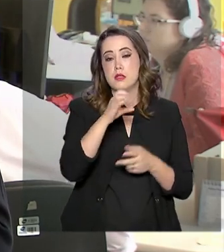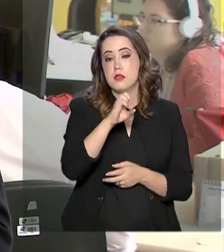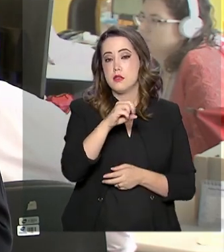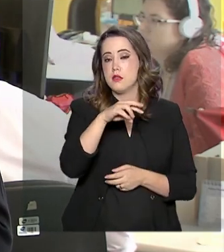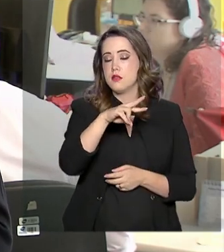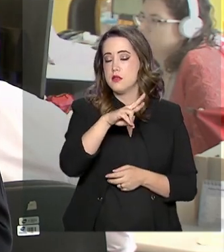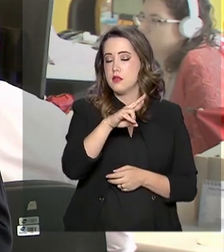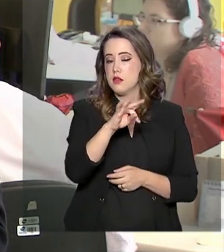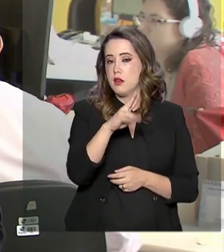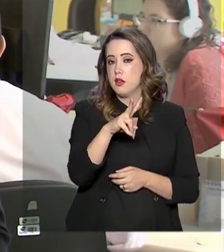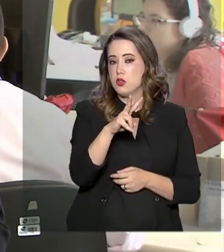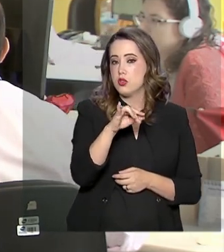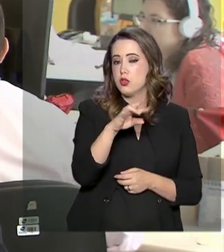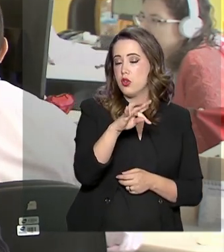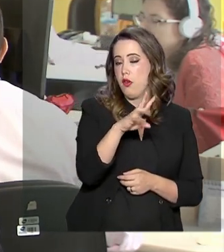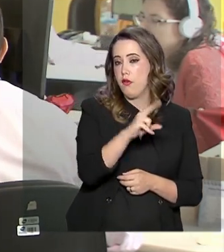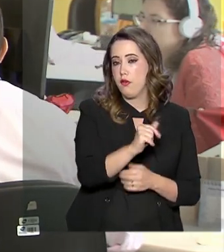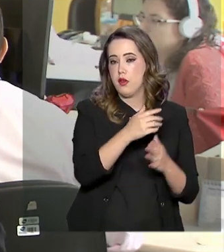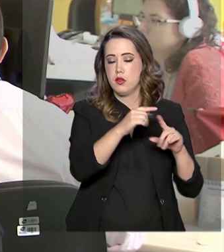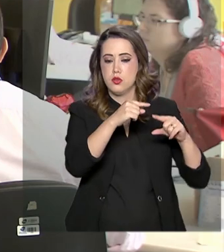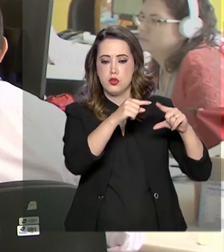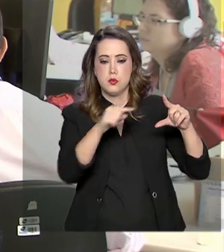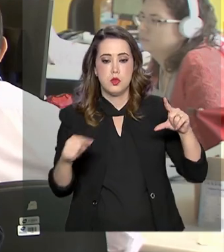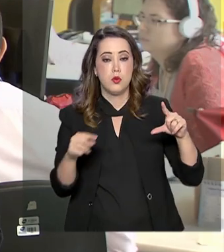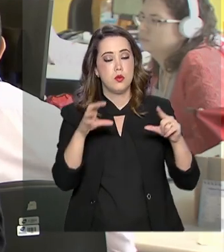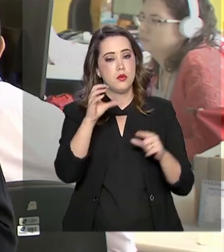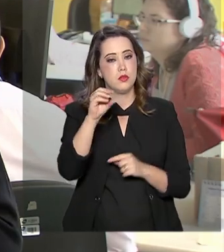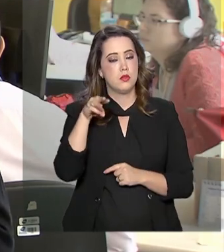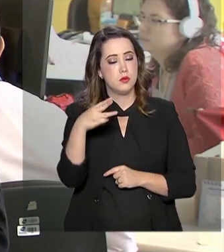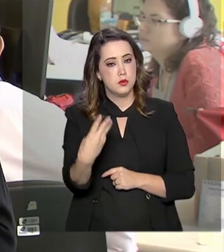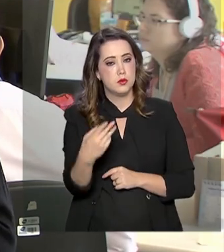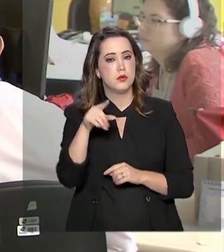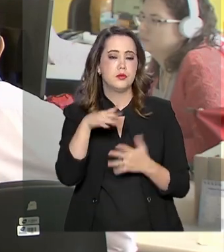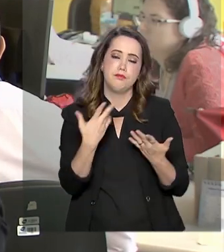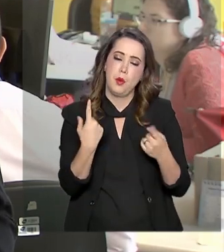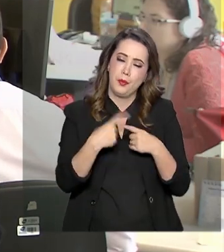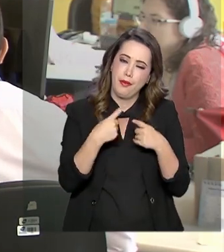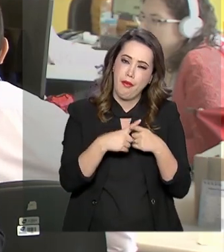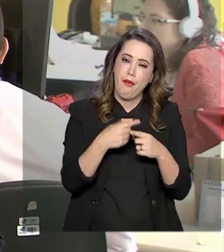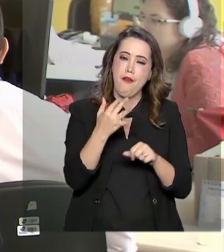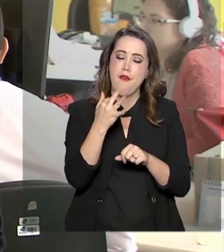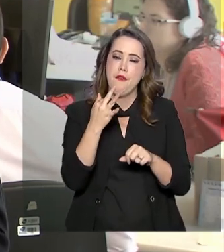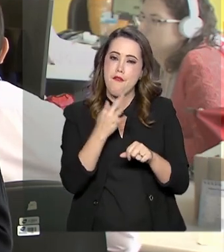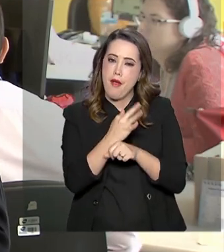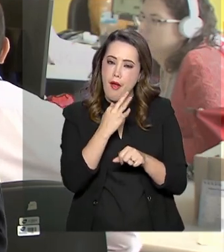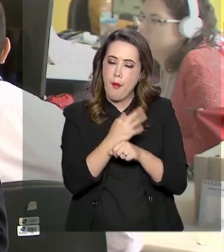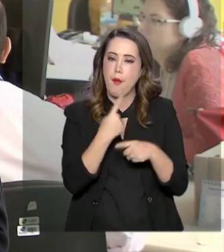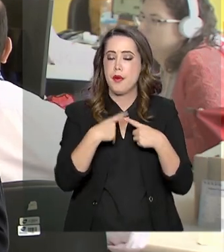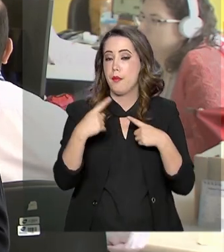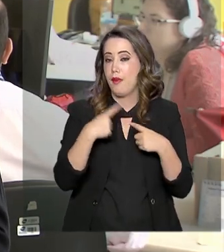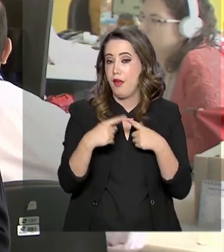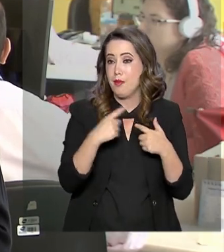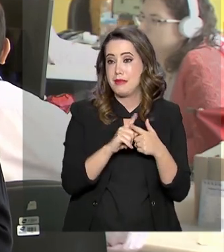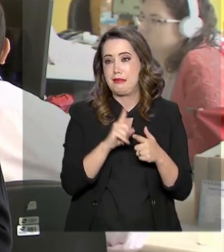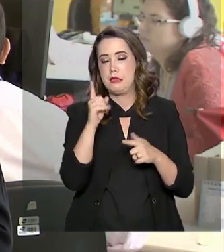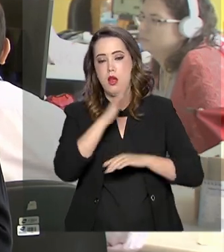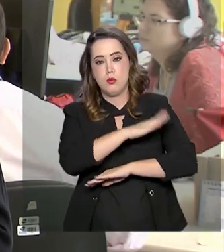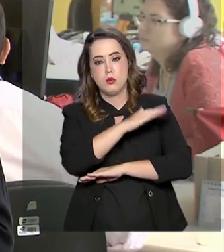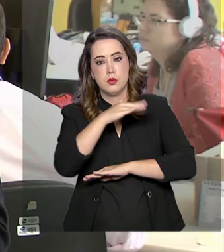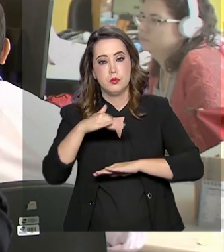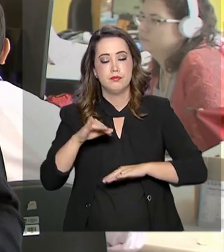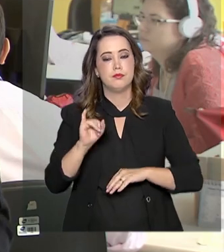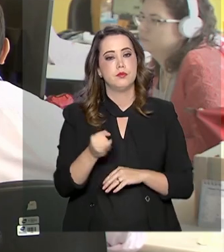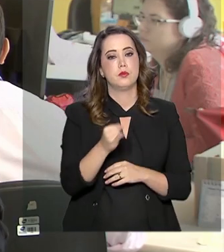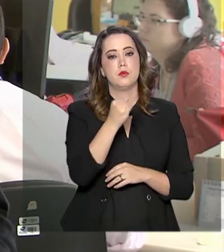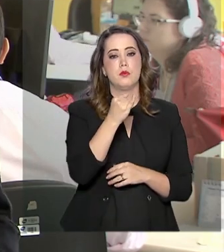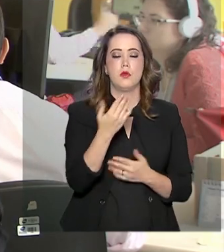,7%. É um reflexo da queda na produção de minério de ferro por causa do rompimento da barragem em Brumadinho, em janeiro.